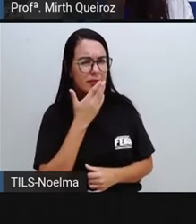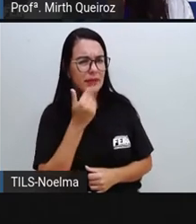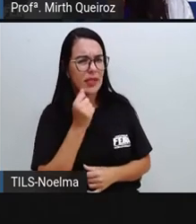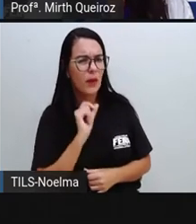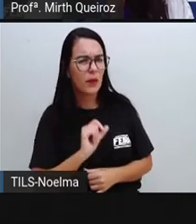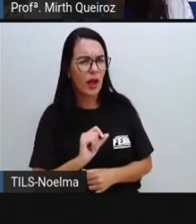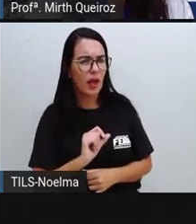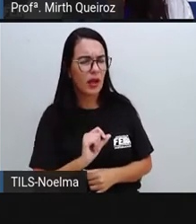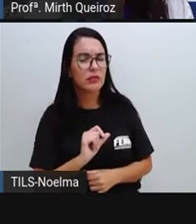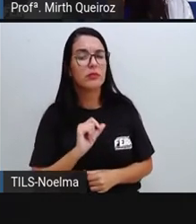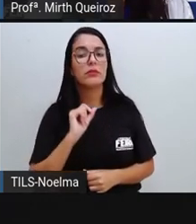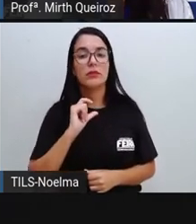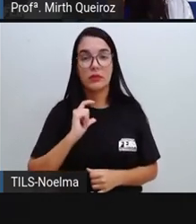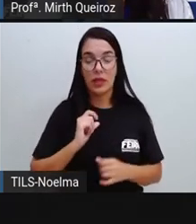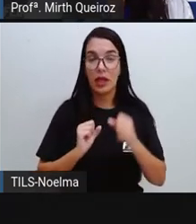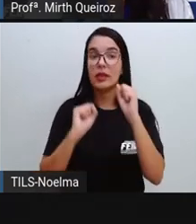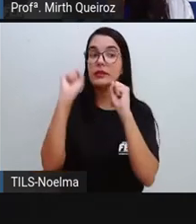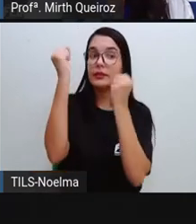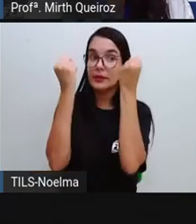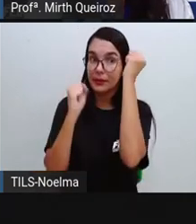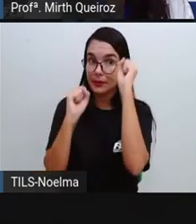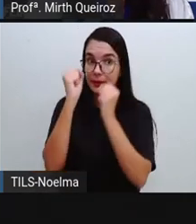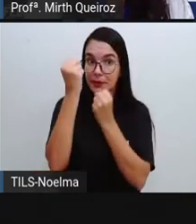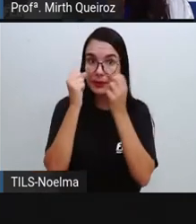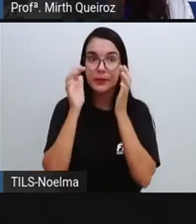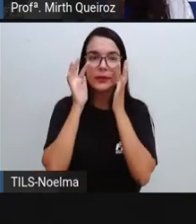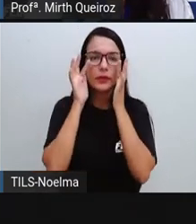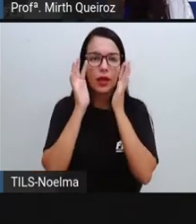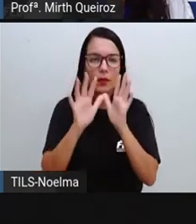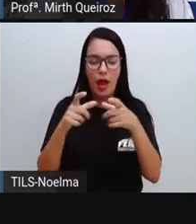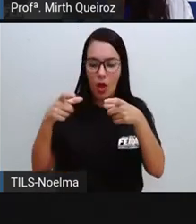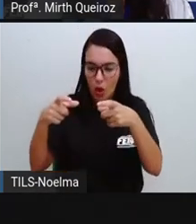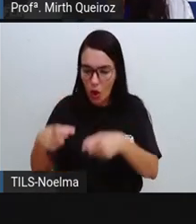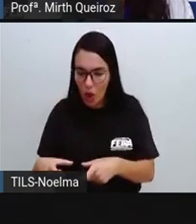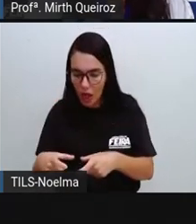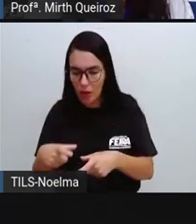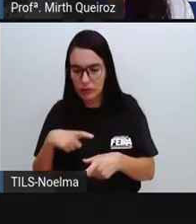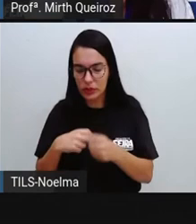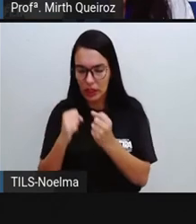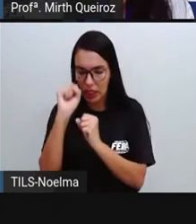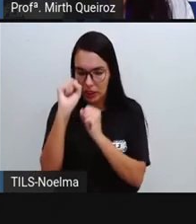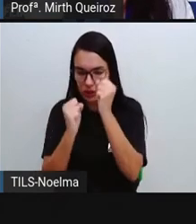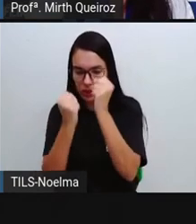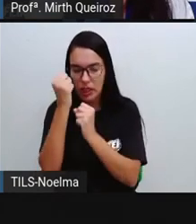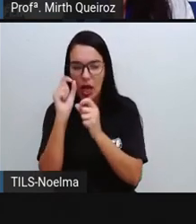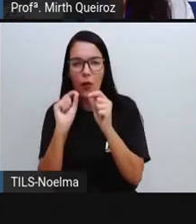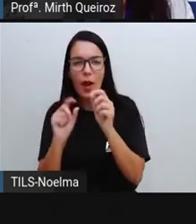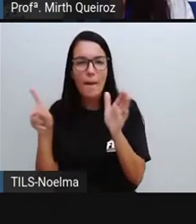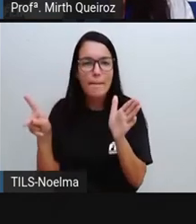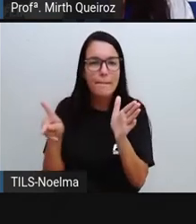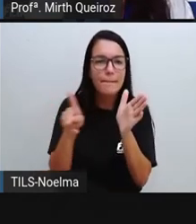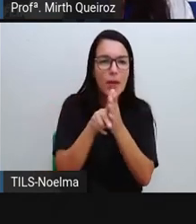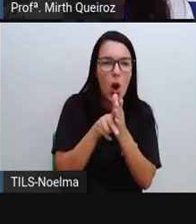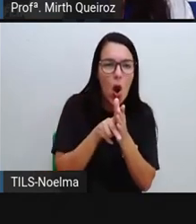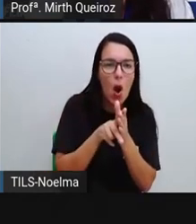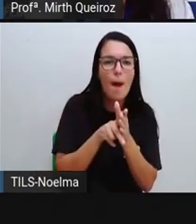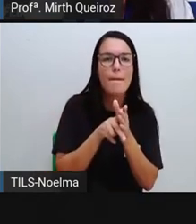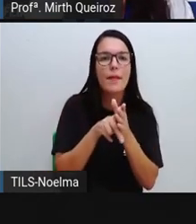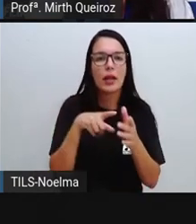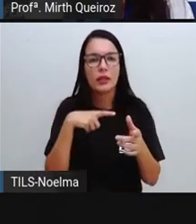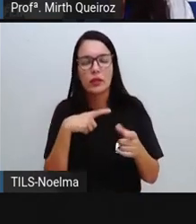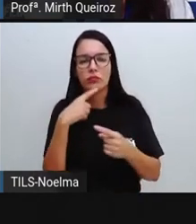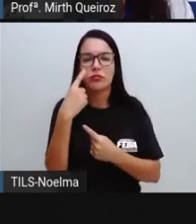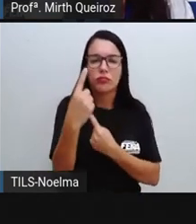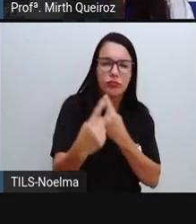essas atividades industriais. Nesses locais vão se destacar as fábricas e estruturas que vão variar